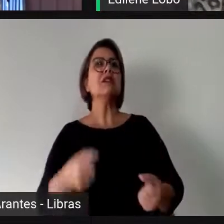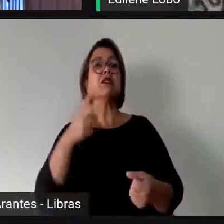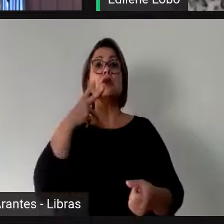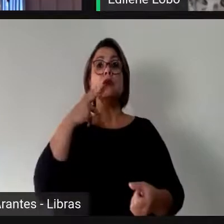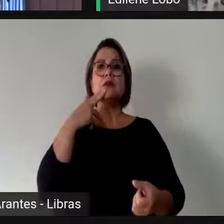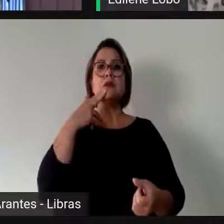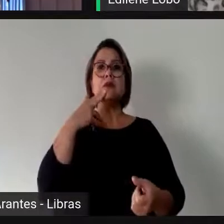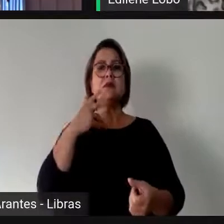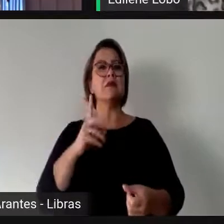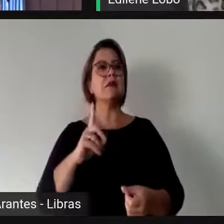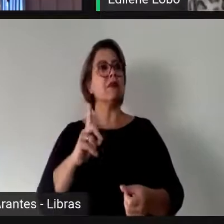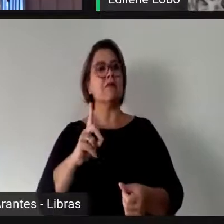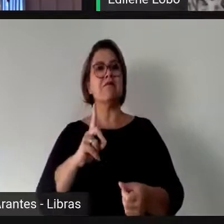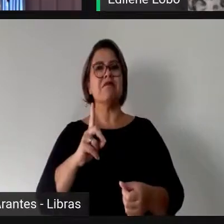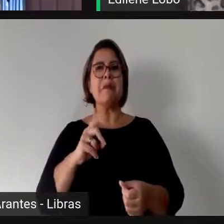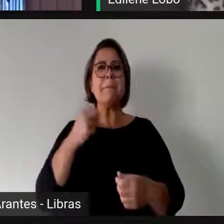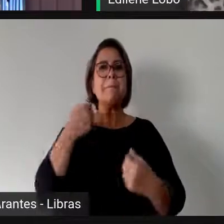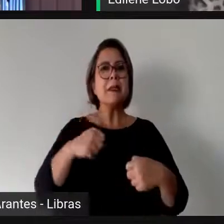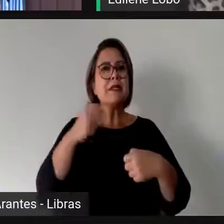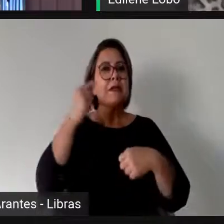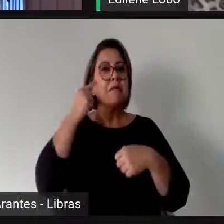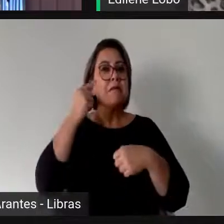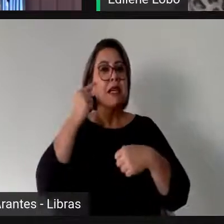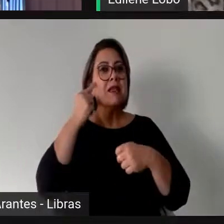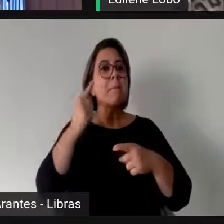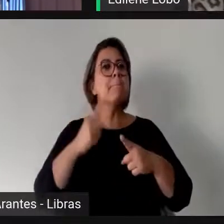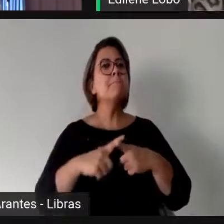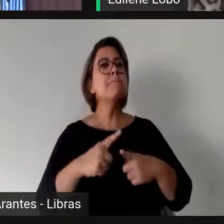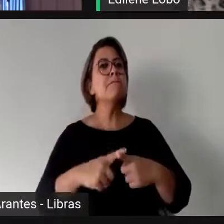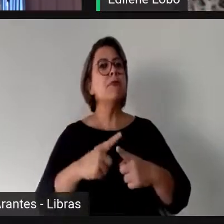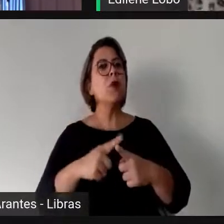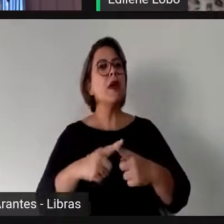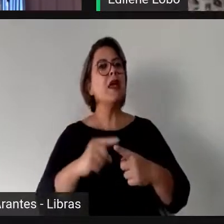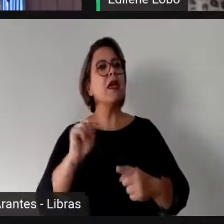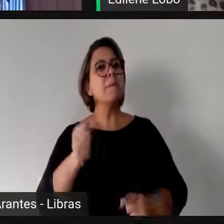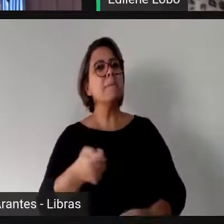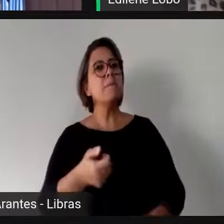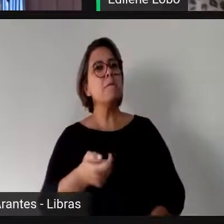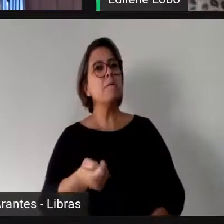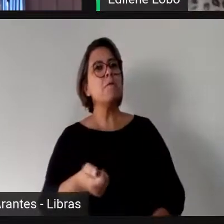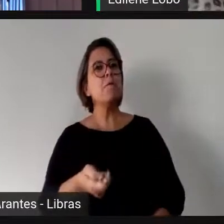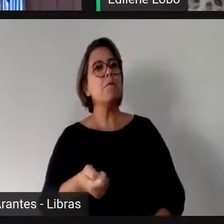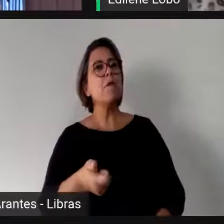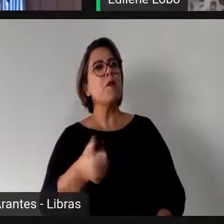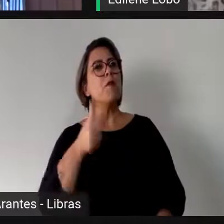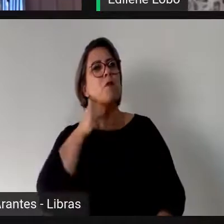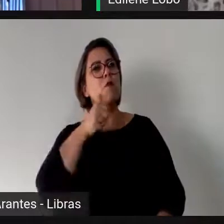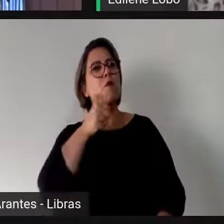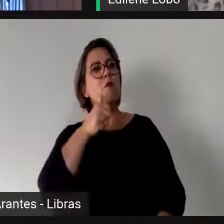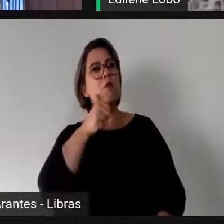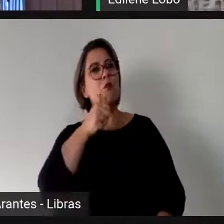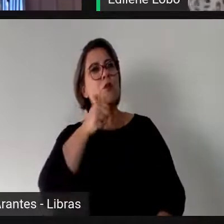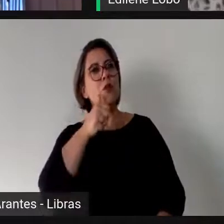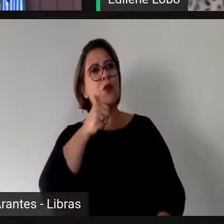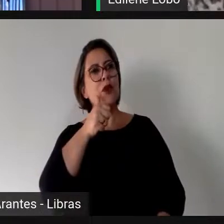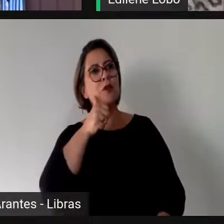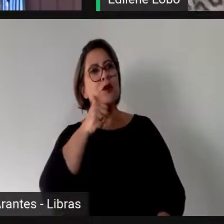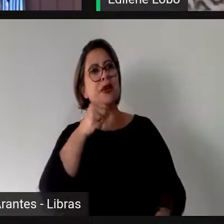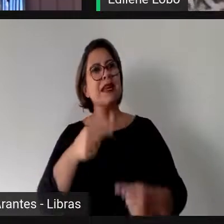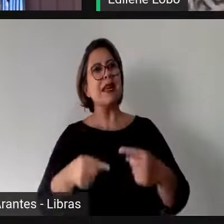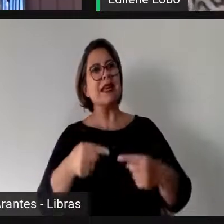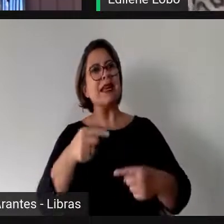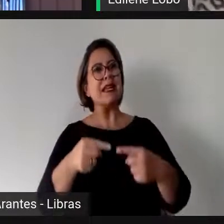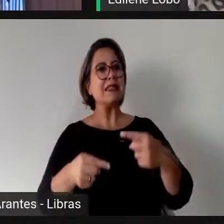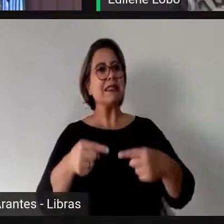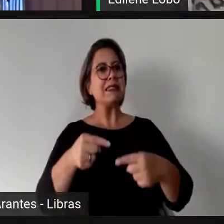acostumar a questionar o porquê desse quadro e dessa situação no Brasil. Ao